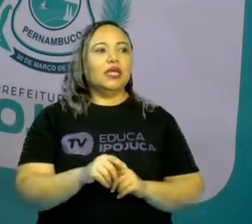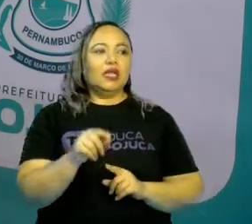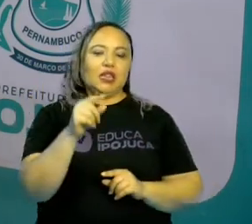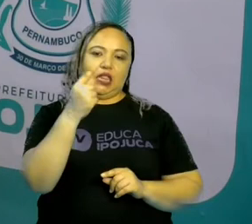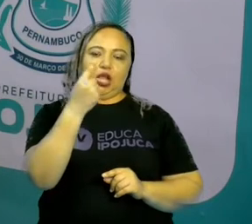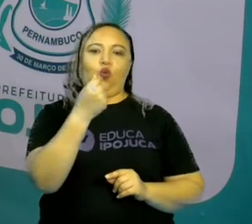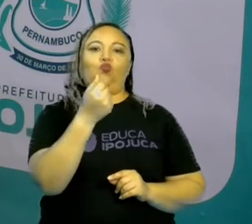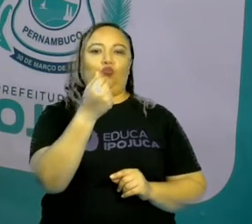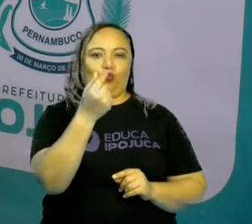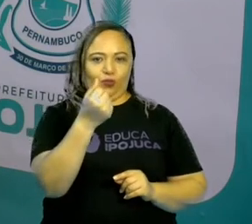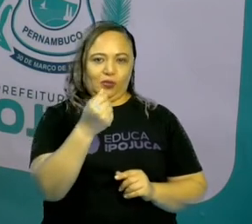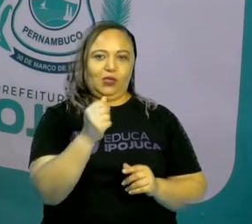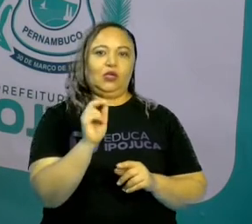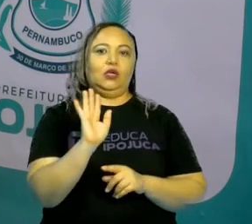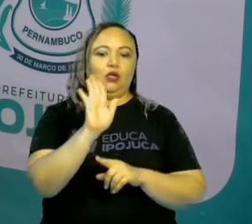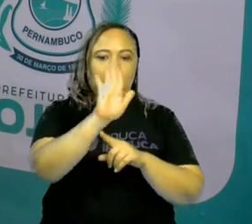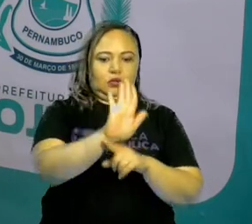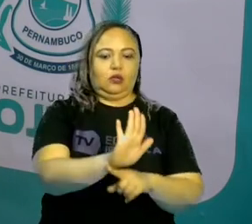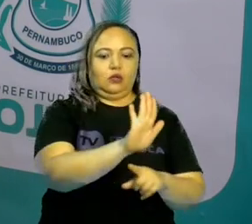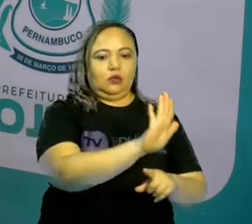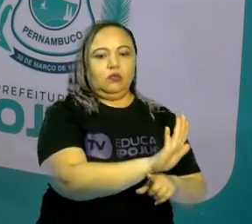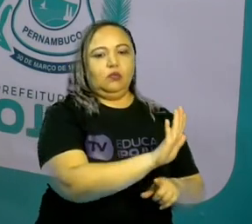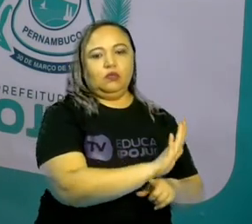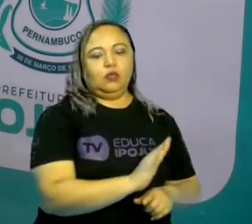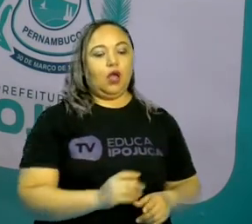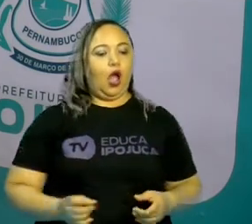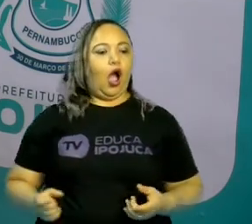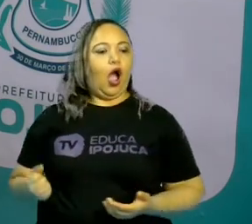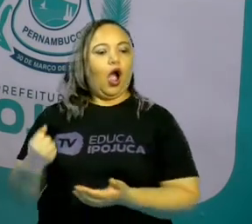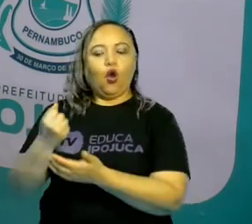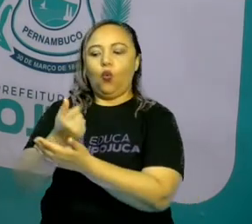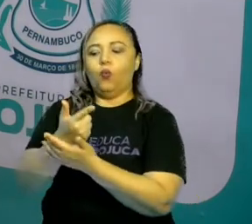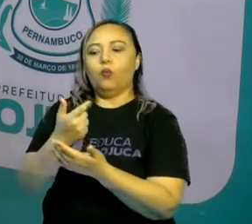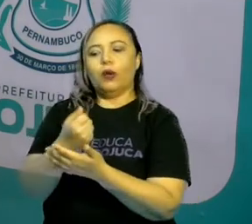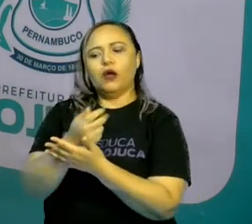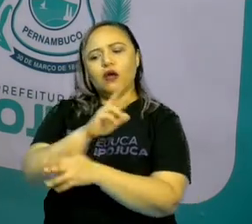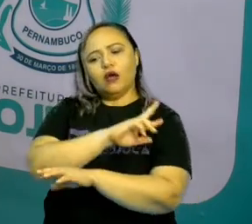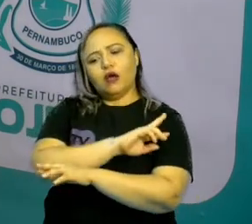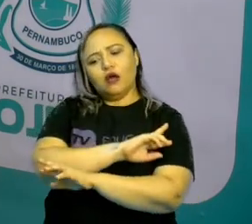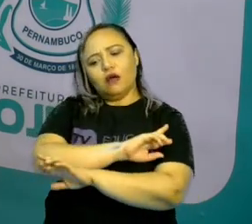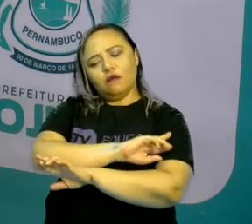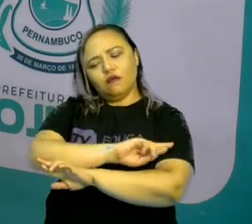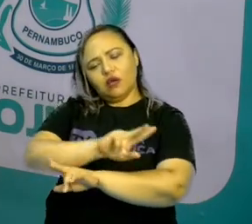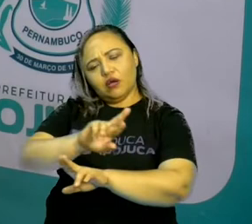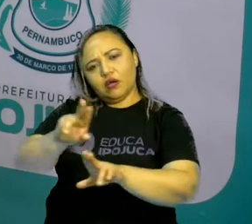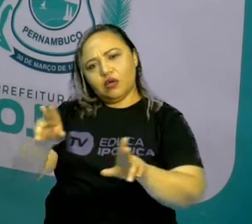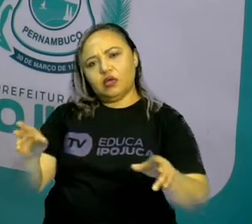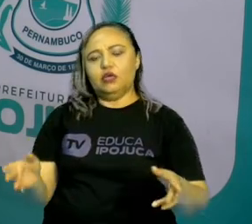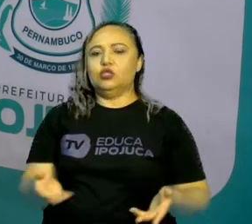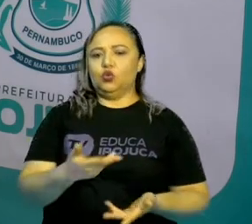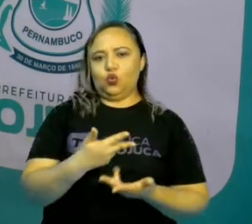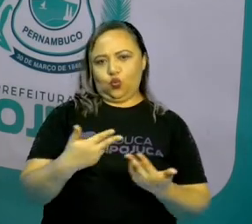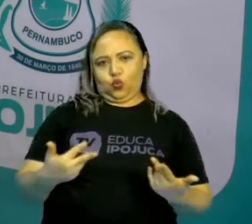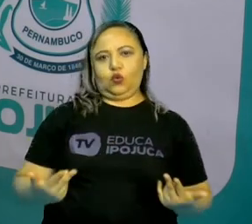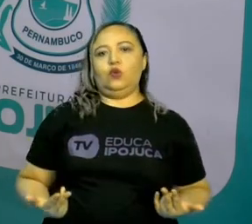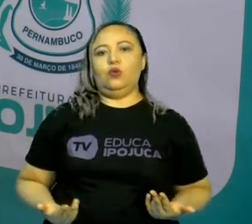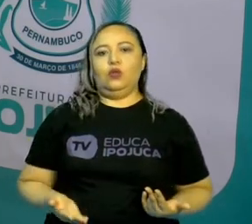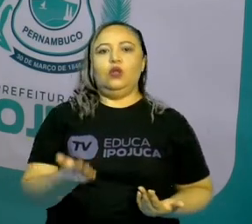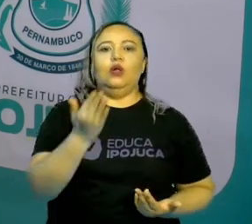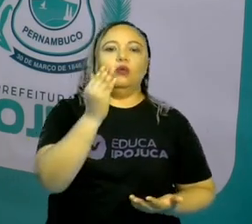várias compras diferentes, né? Eu coloquei aqui poucas, mas a gente compra lanche, compra